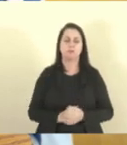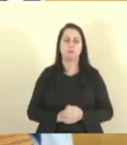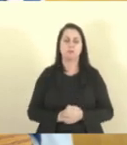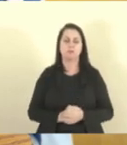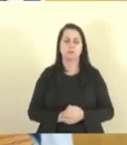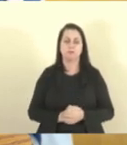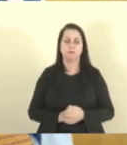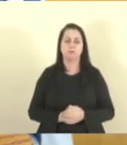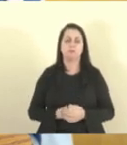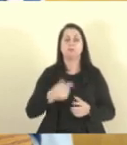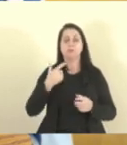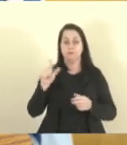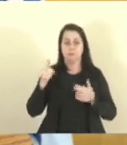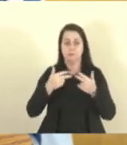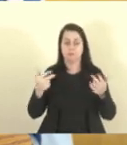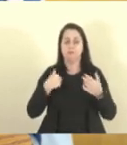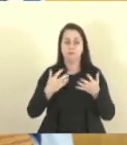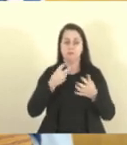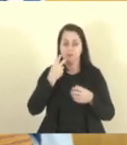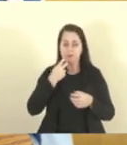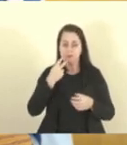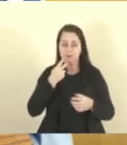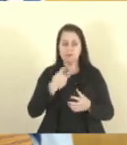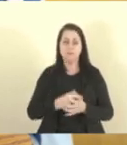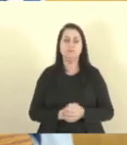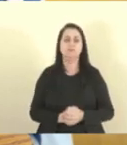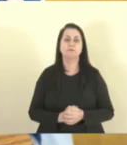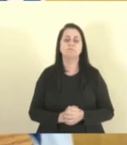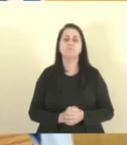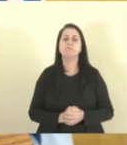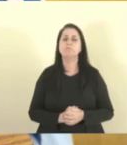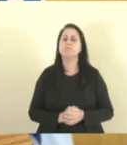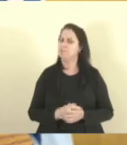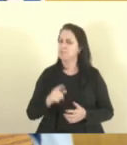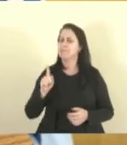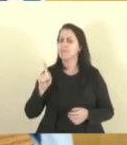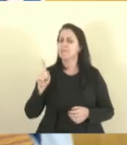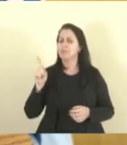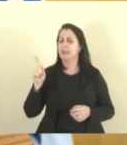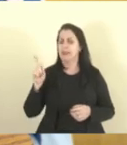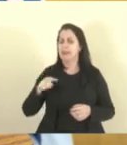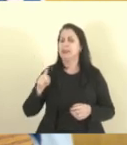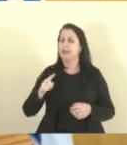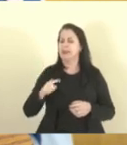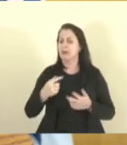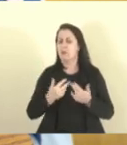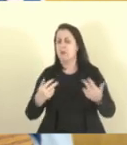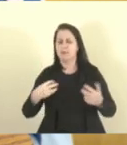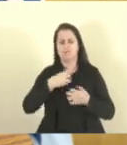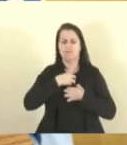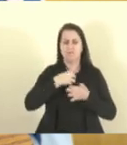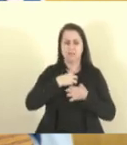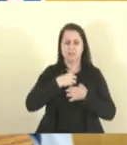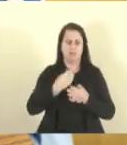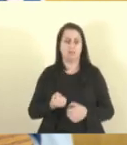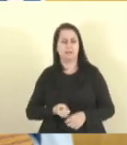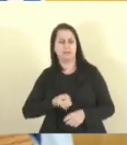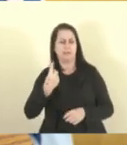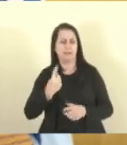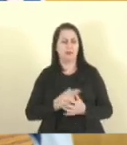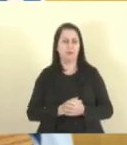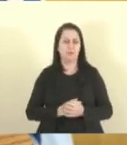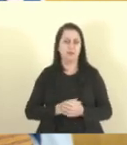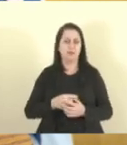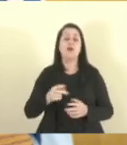Outro ponto que eu quero levantar aqui são ares sombrios que pairam sobre essa casa sempre contra o